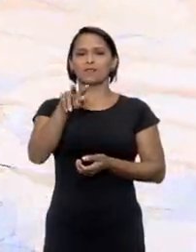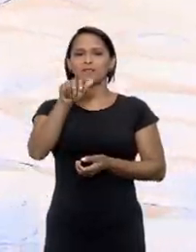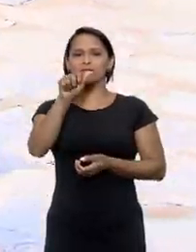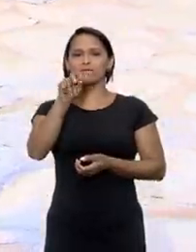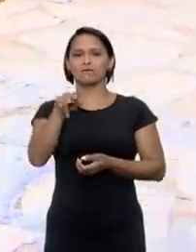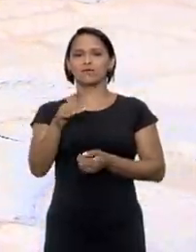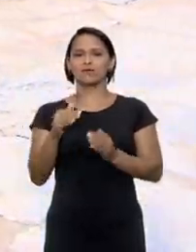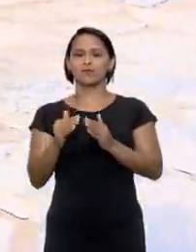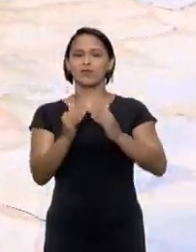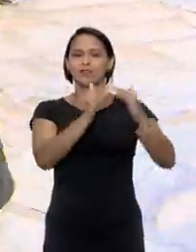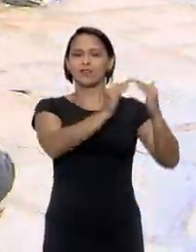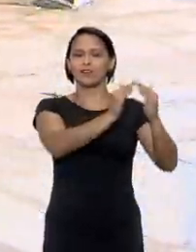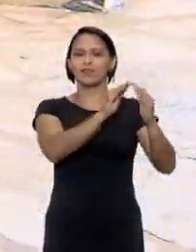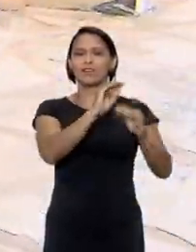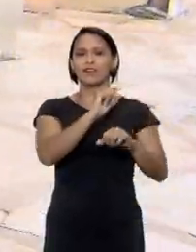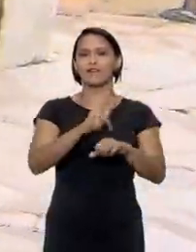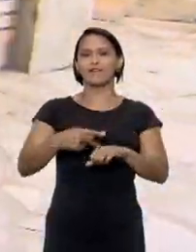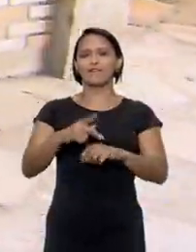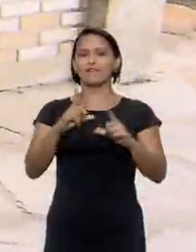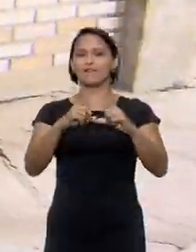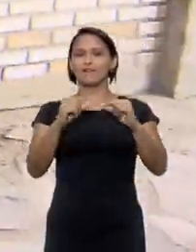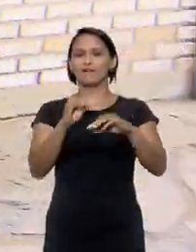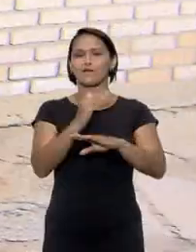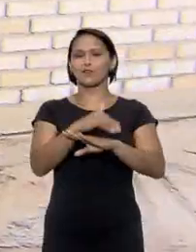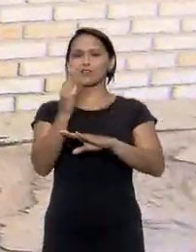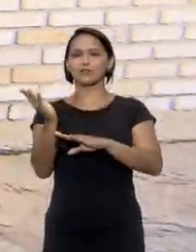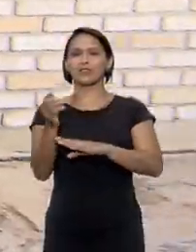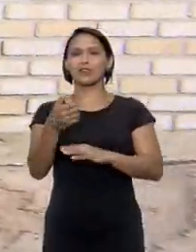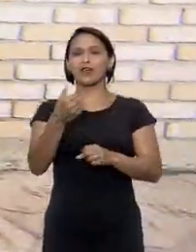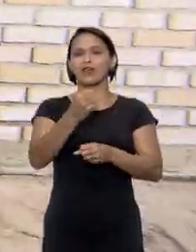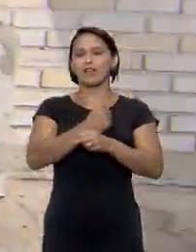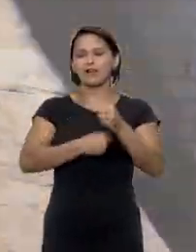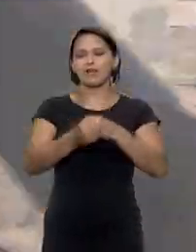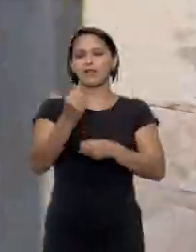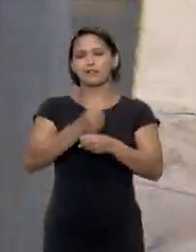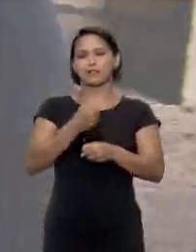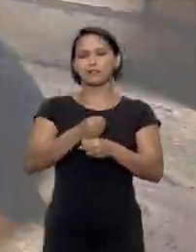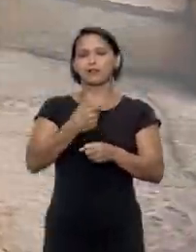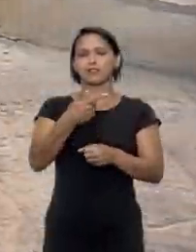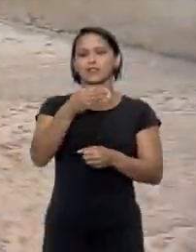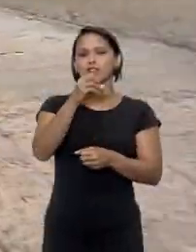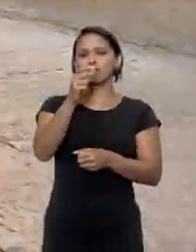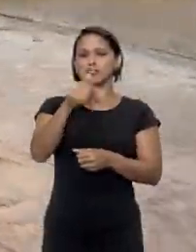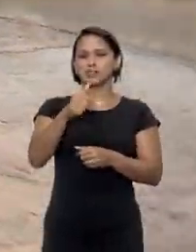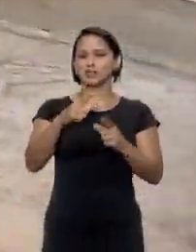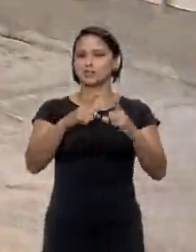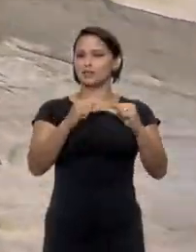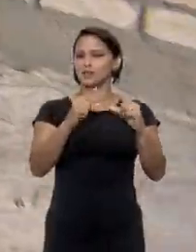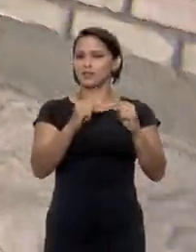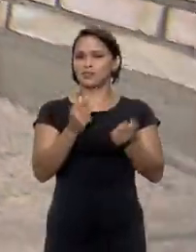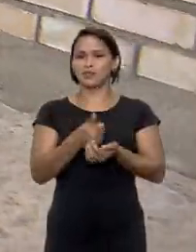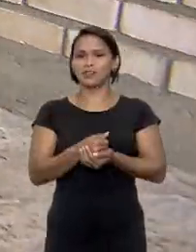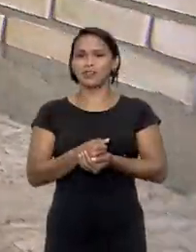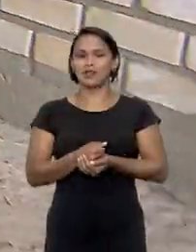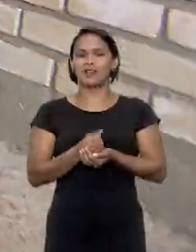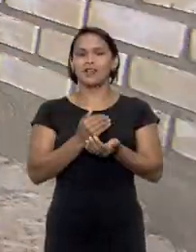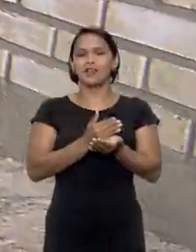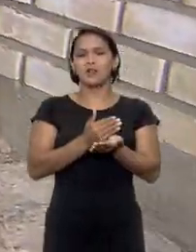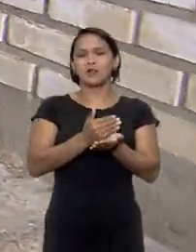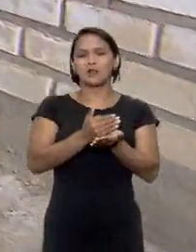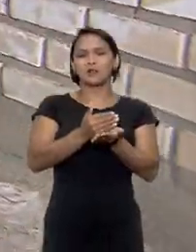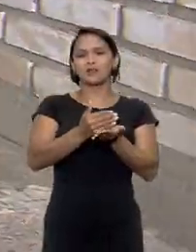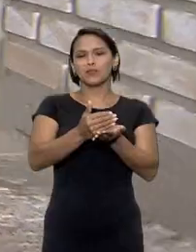morava em São Luís do Maranhão e há 20 anos se mudou para Brasília para tratar dores na coluna após